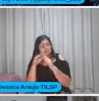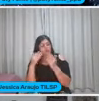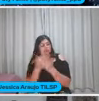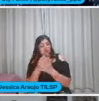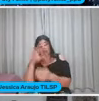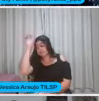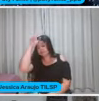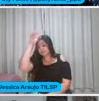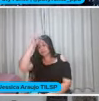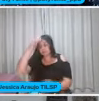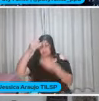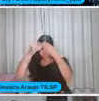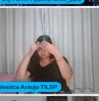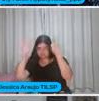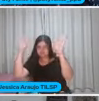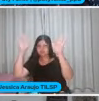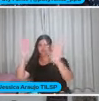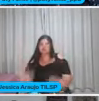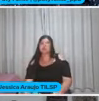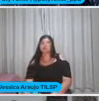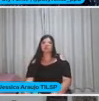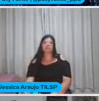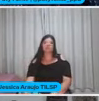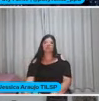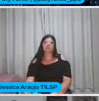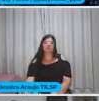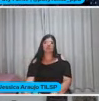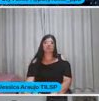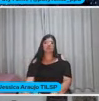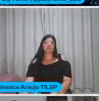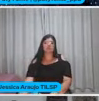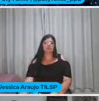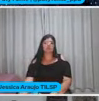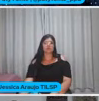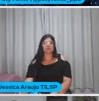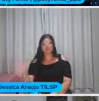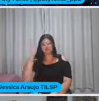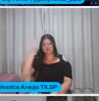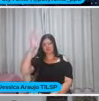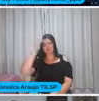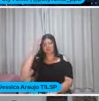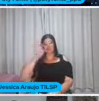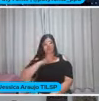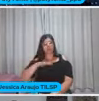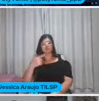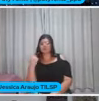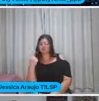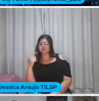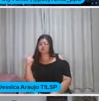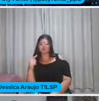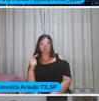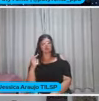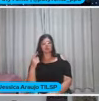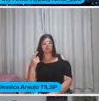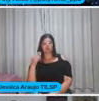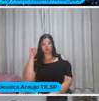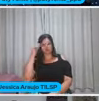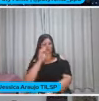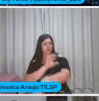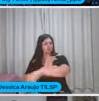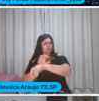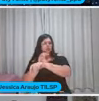aprendizagem se amplie Então você chegar Porque imagine uma criança Que não tem Um repertório cultural